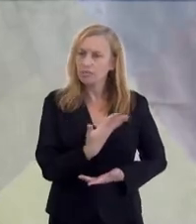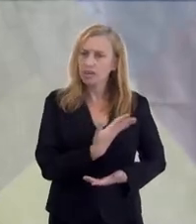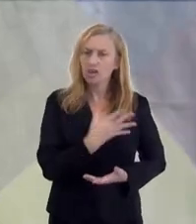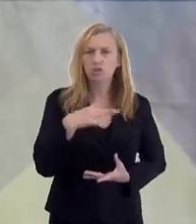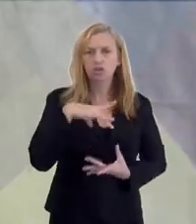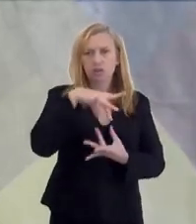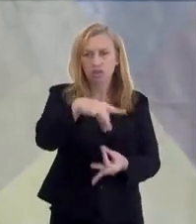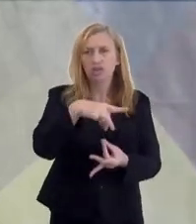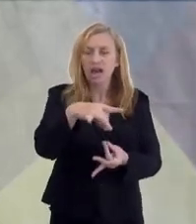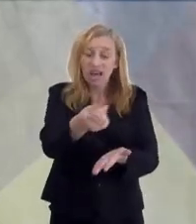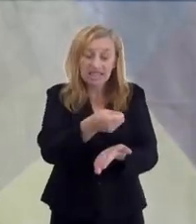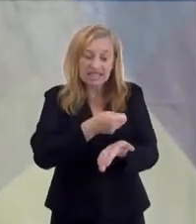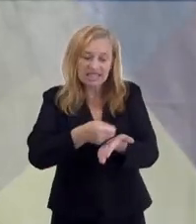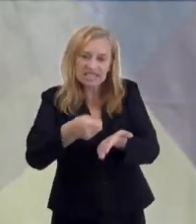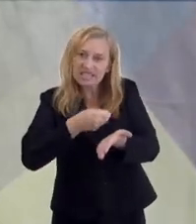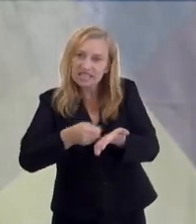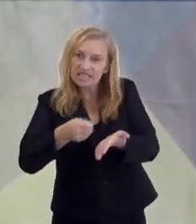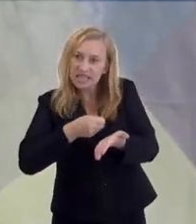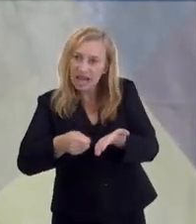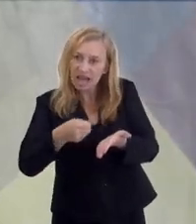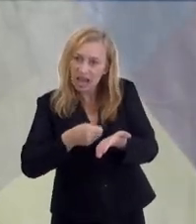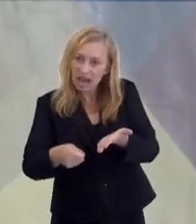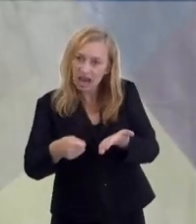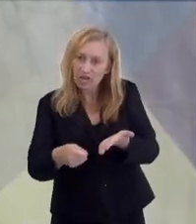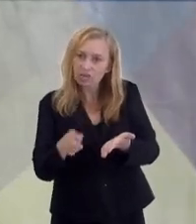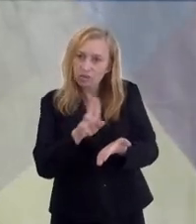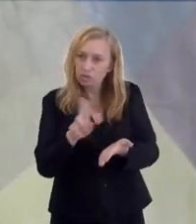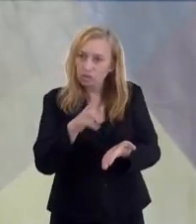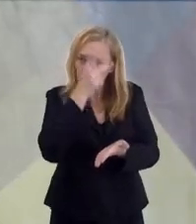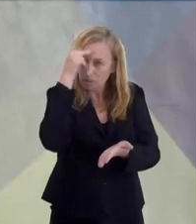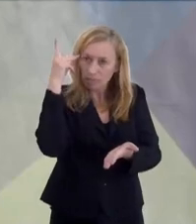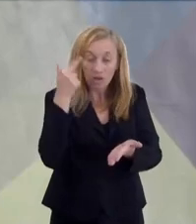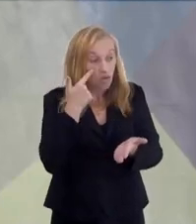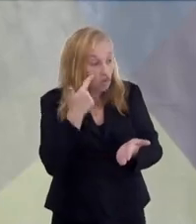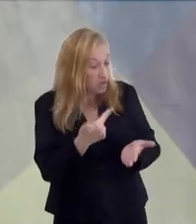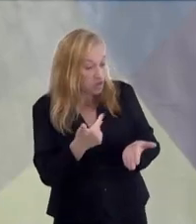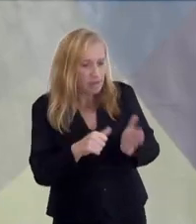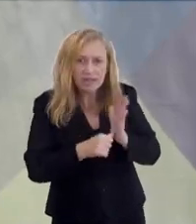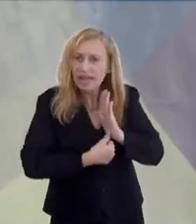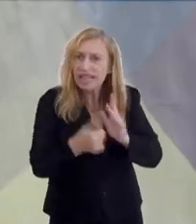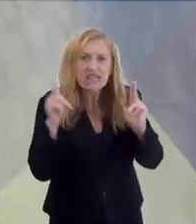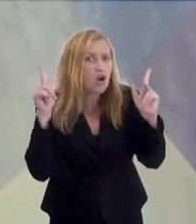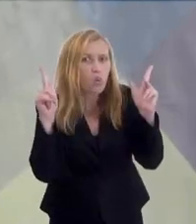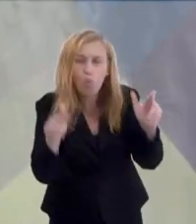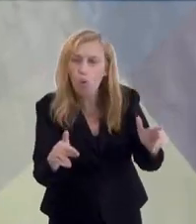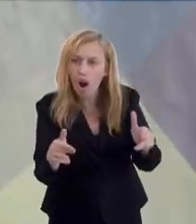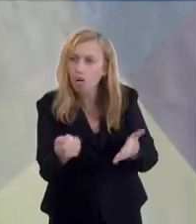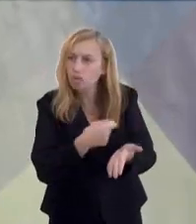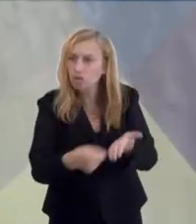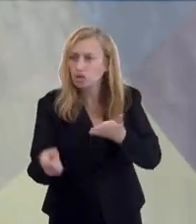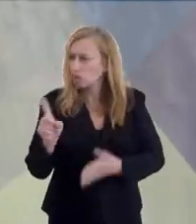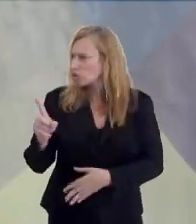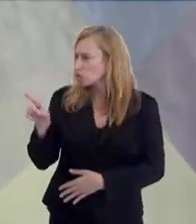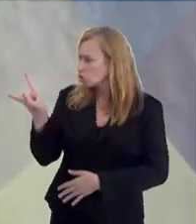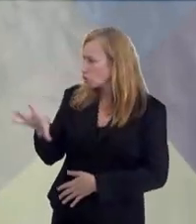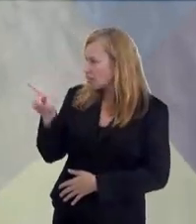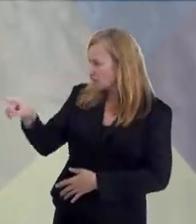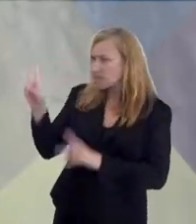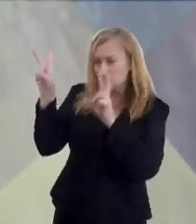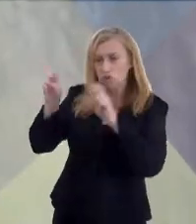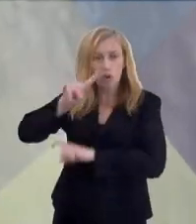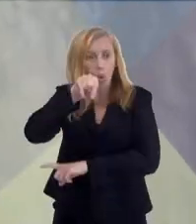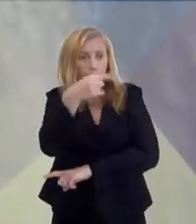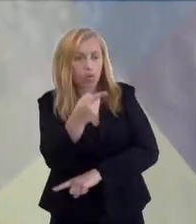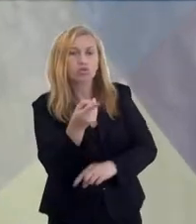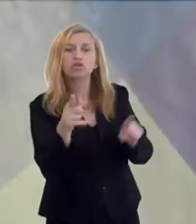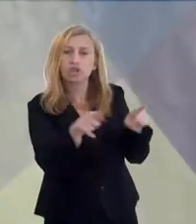mecânica, que os amigos espirituais assinavam com a assinatura da pessoa, conferida na identidade da pessoa.